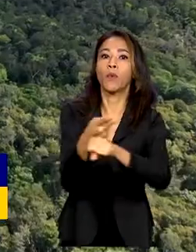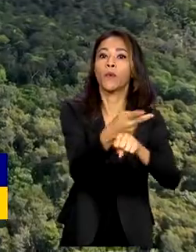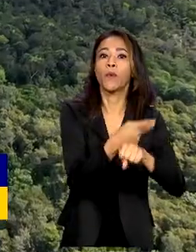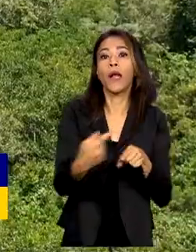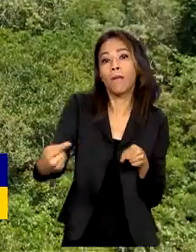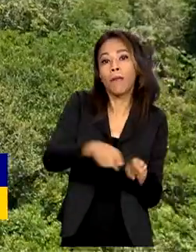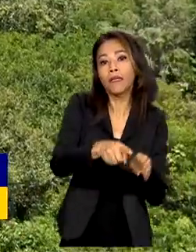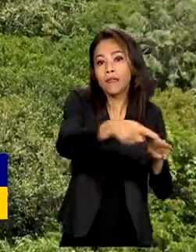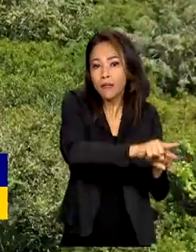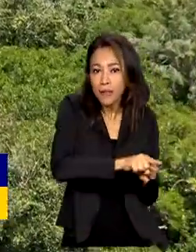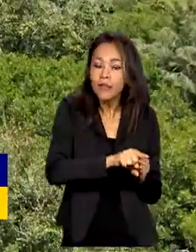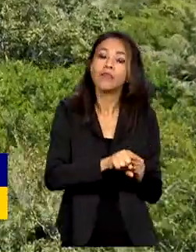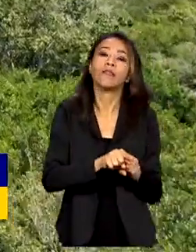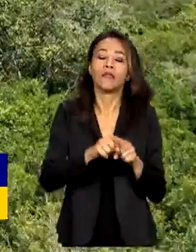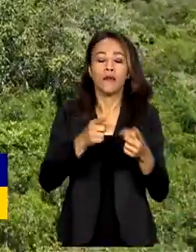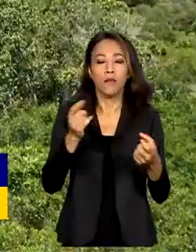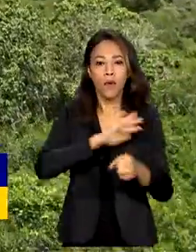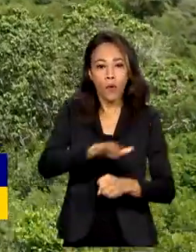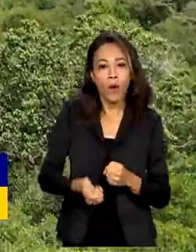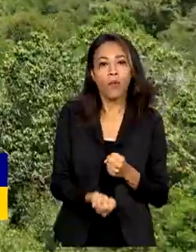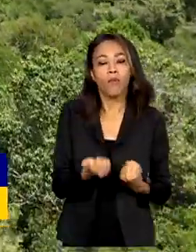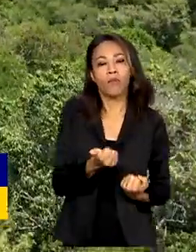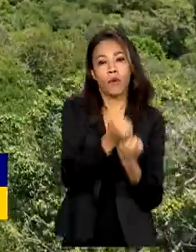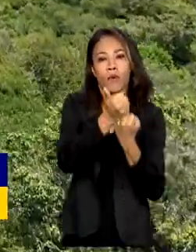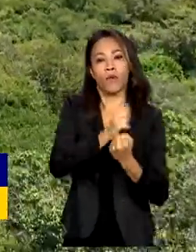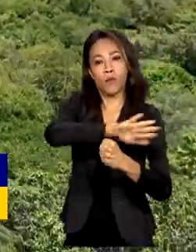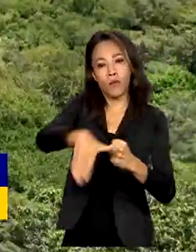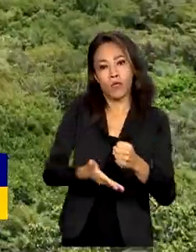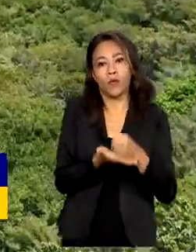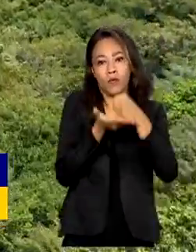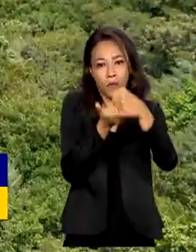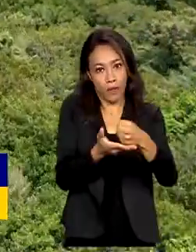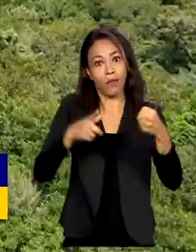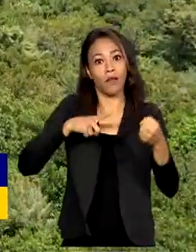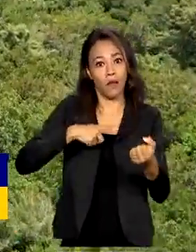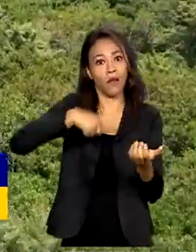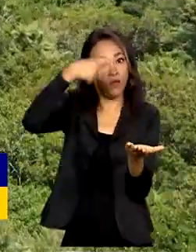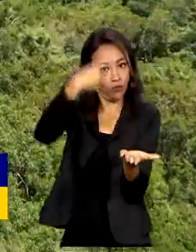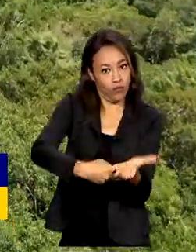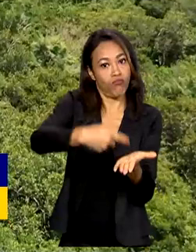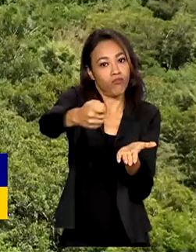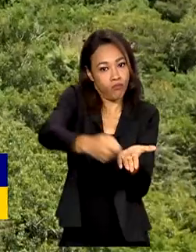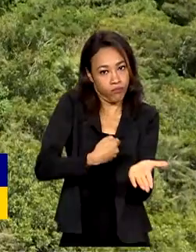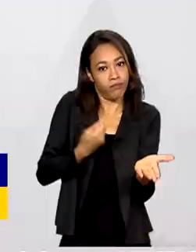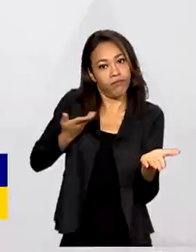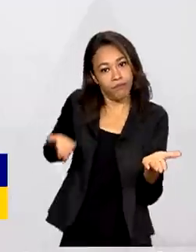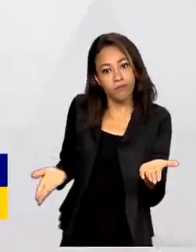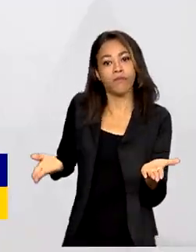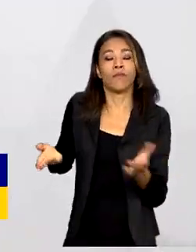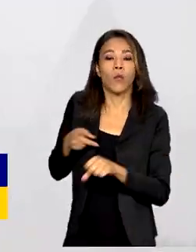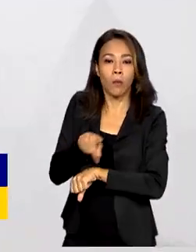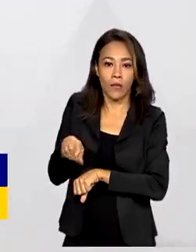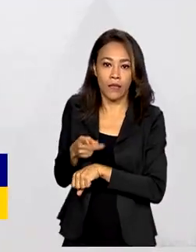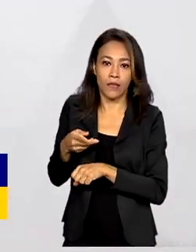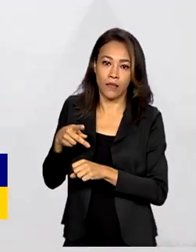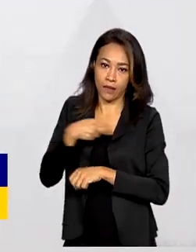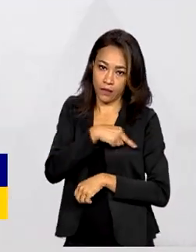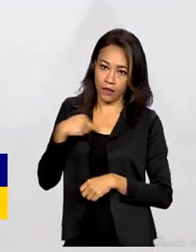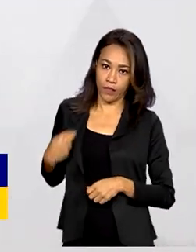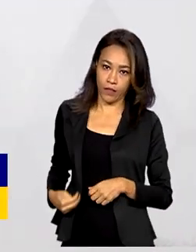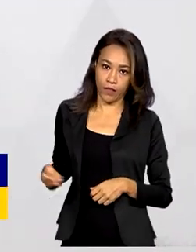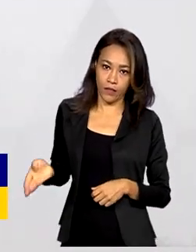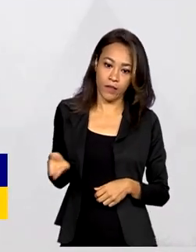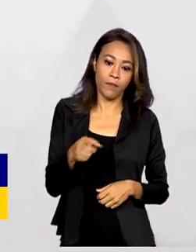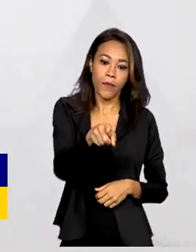desenvolvimento sustentável também estão presentes nos acordos firmados com os chineses. A China tem uma